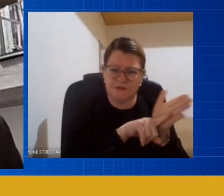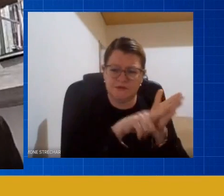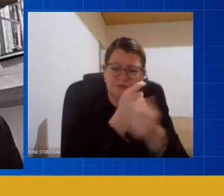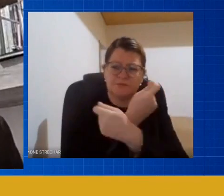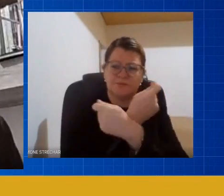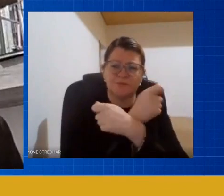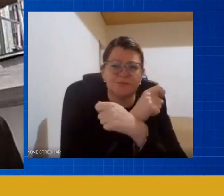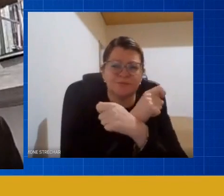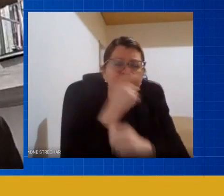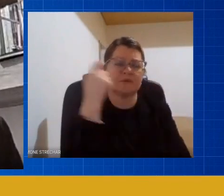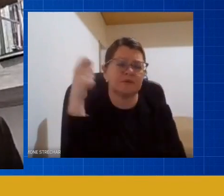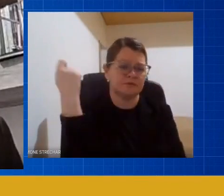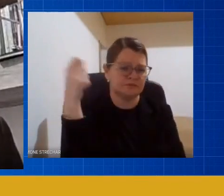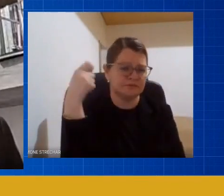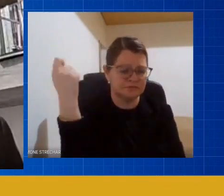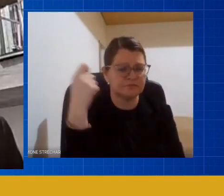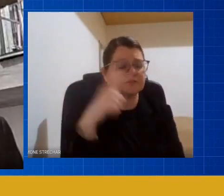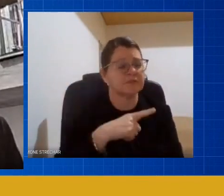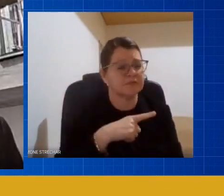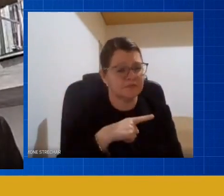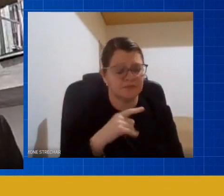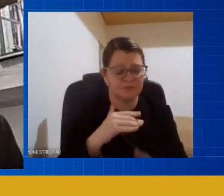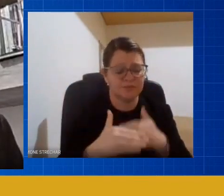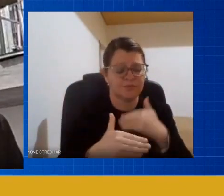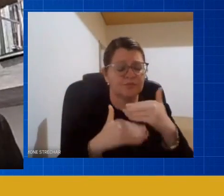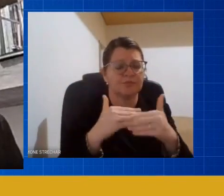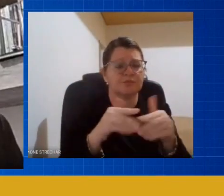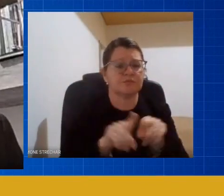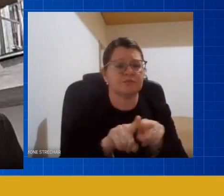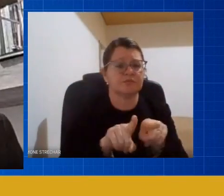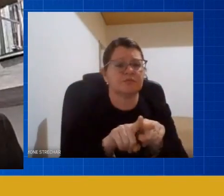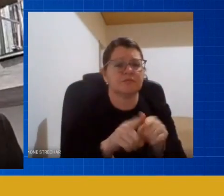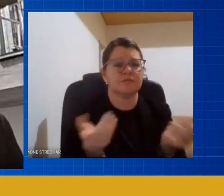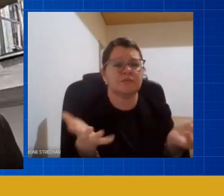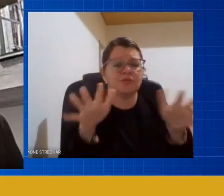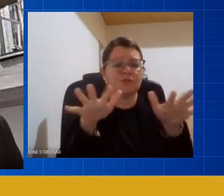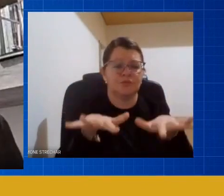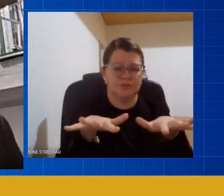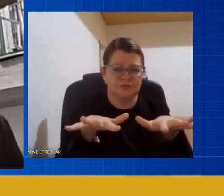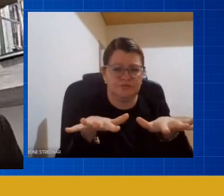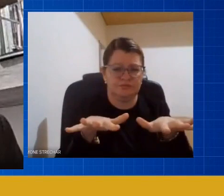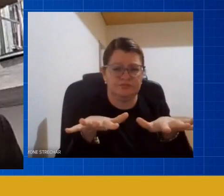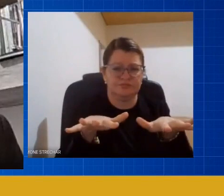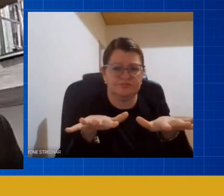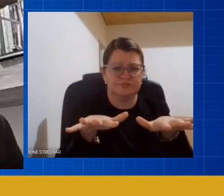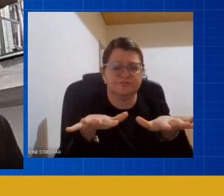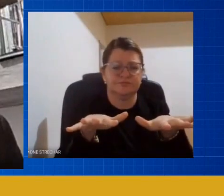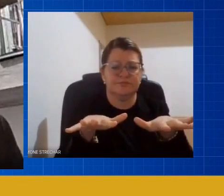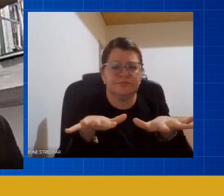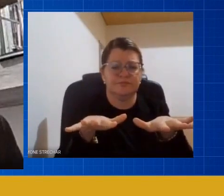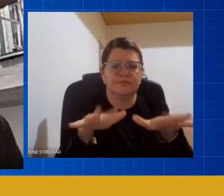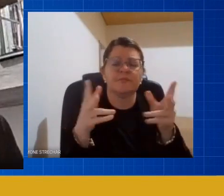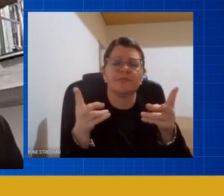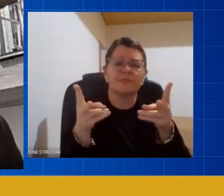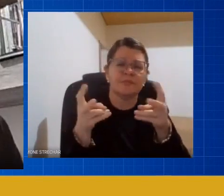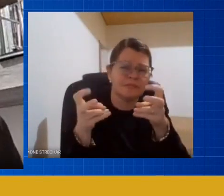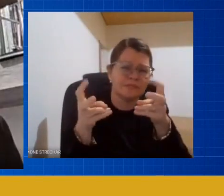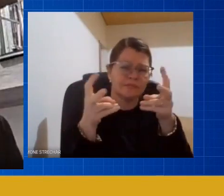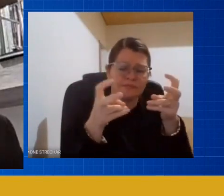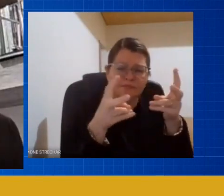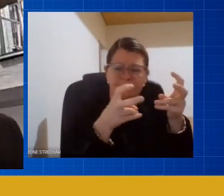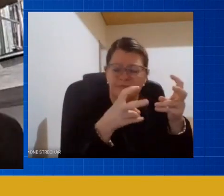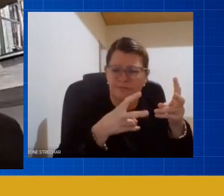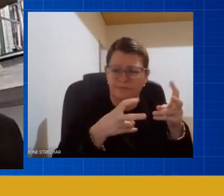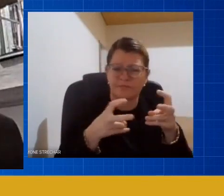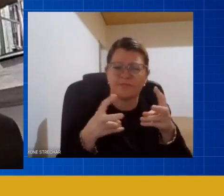a gente trabalha com processos inclusivos a gente tem visto quanto esse público que